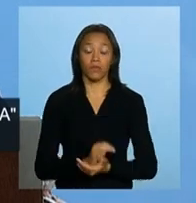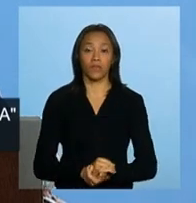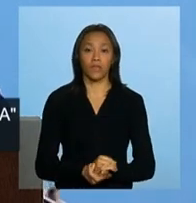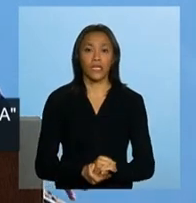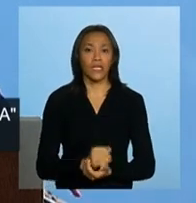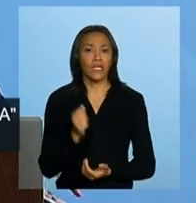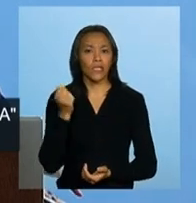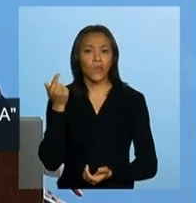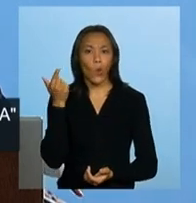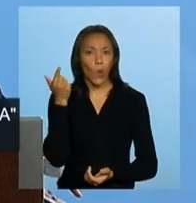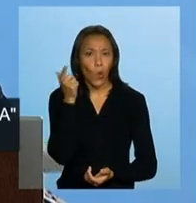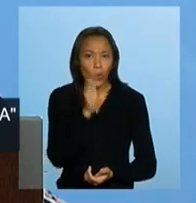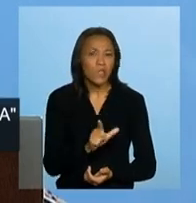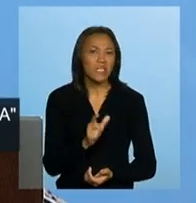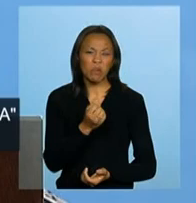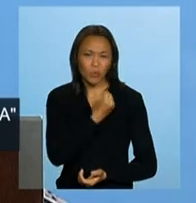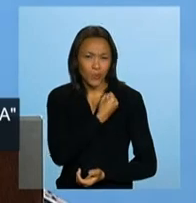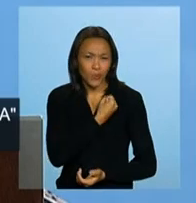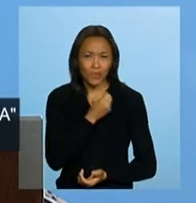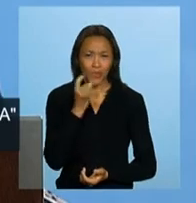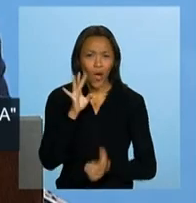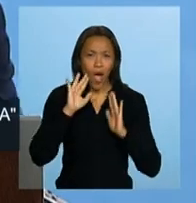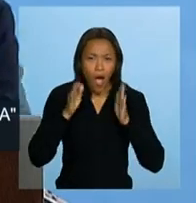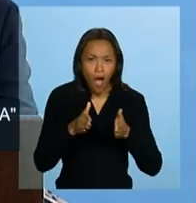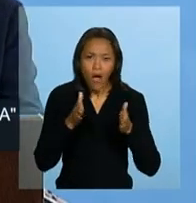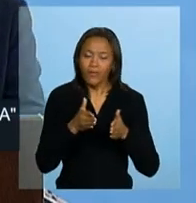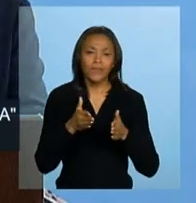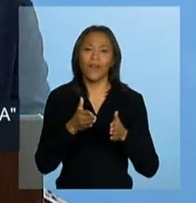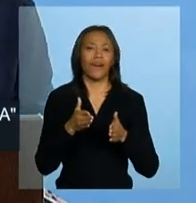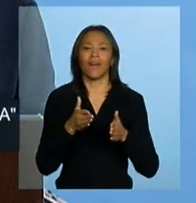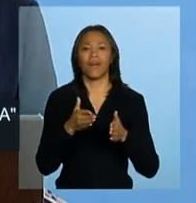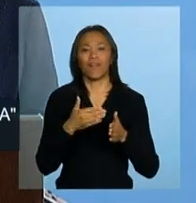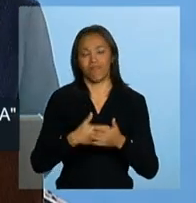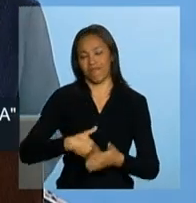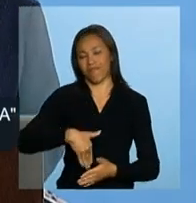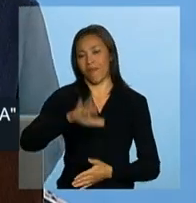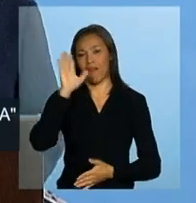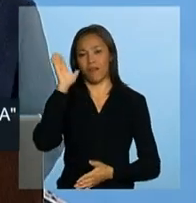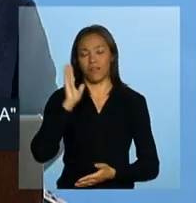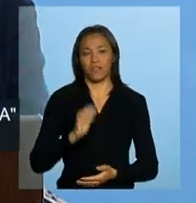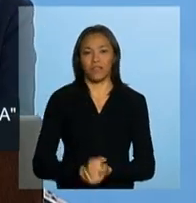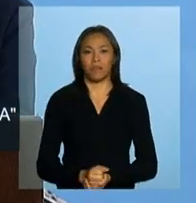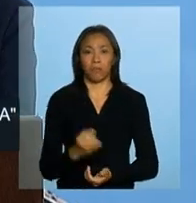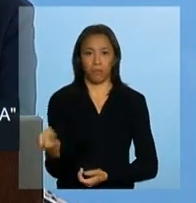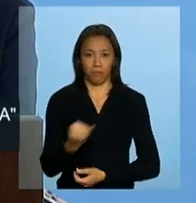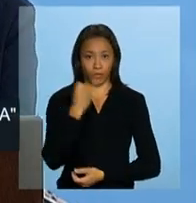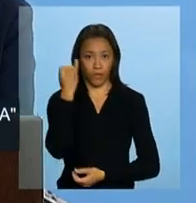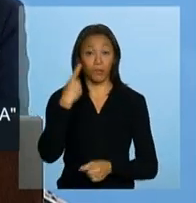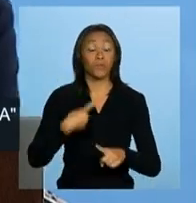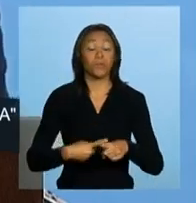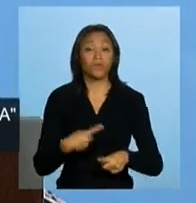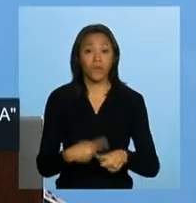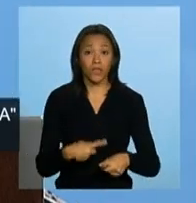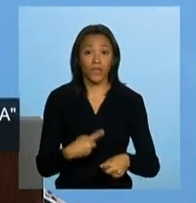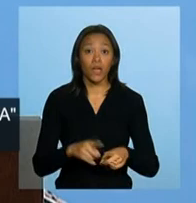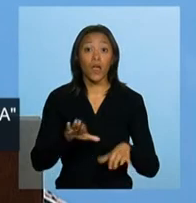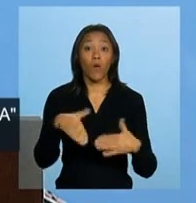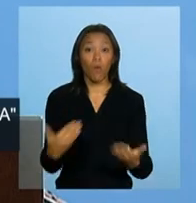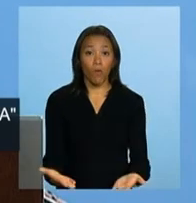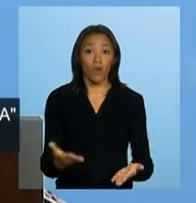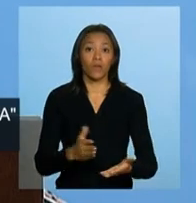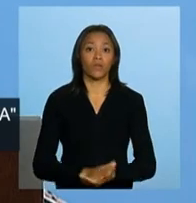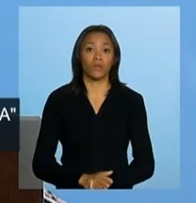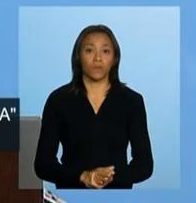o terreno dos números, o reino frio dos números, porque quando ele foi